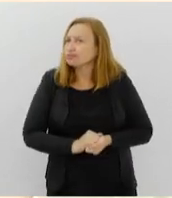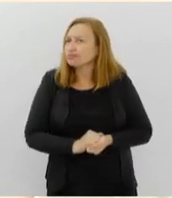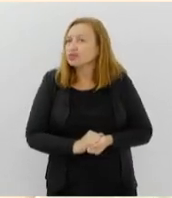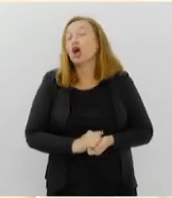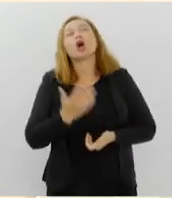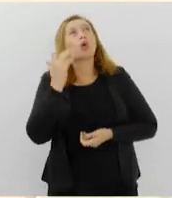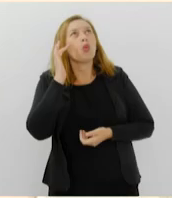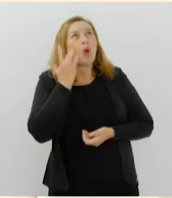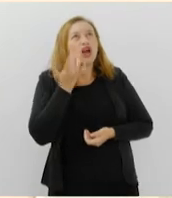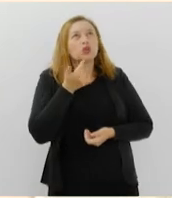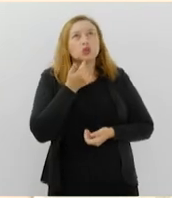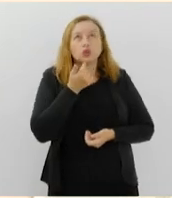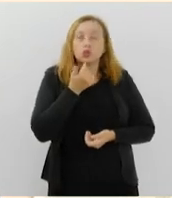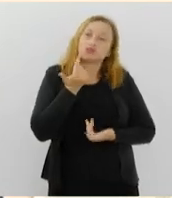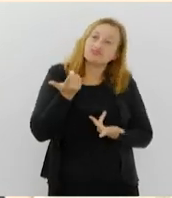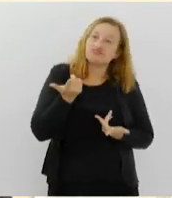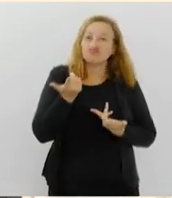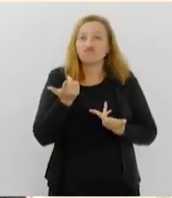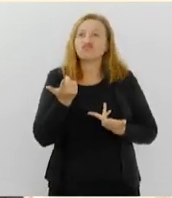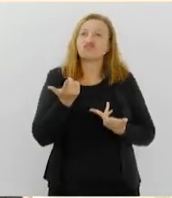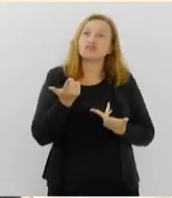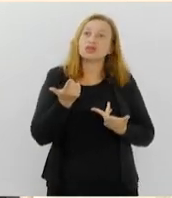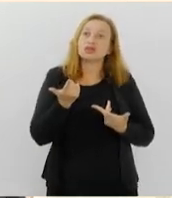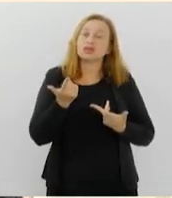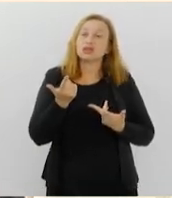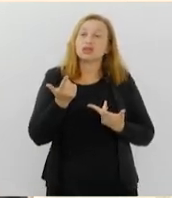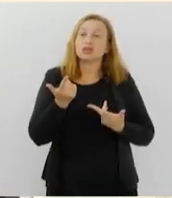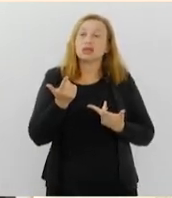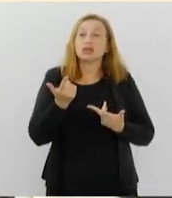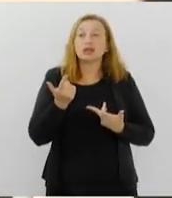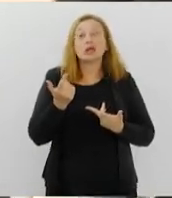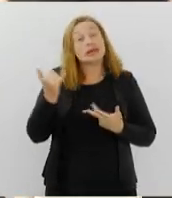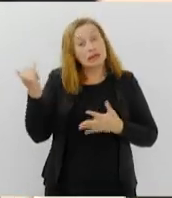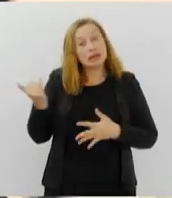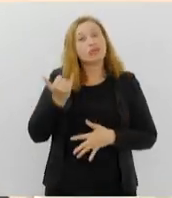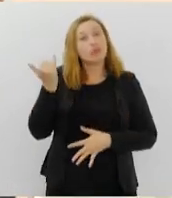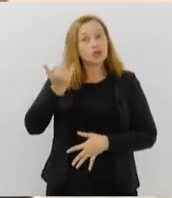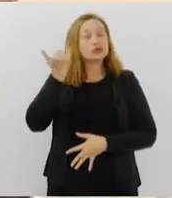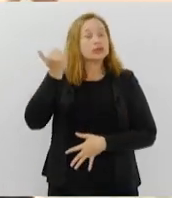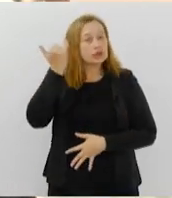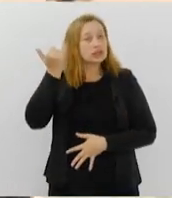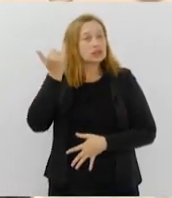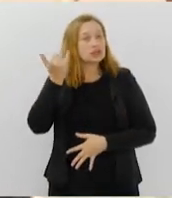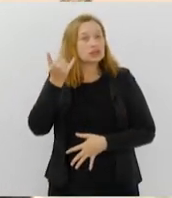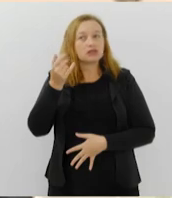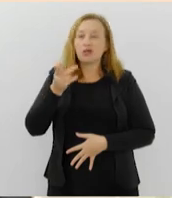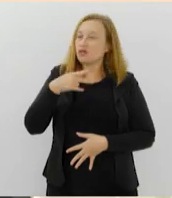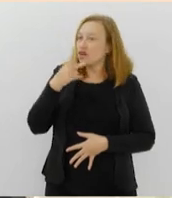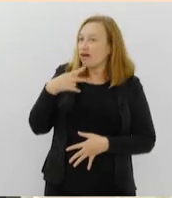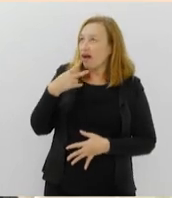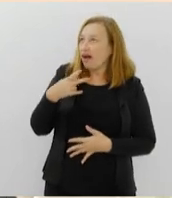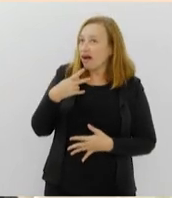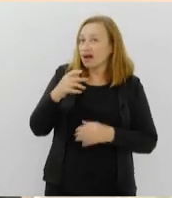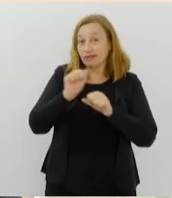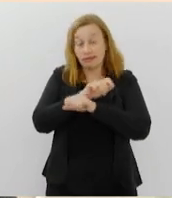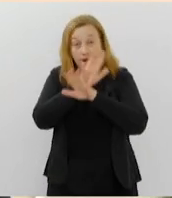Eu acho que é uma grande luz no fim do túnel, falando assim de forma bem clara. Porque